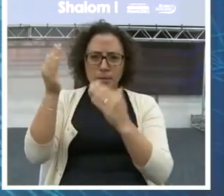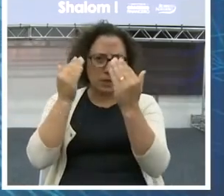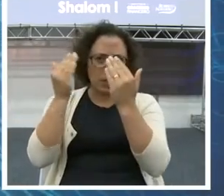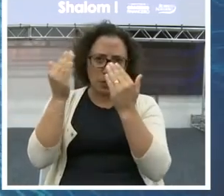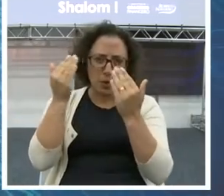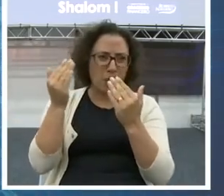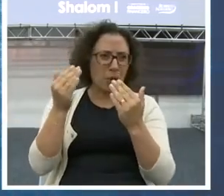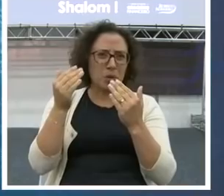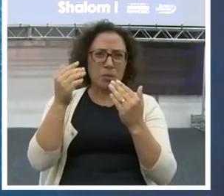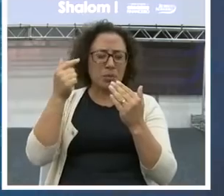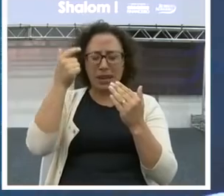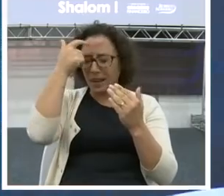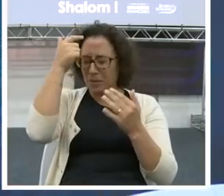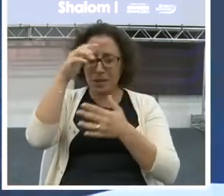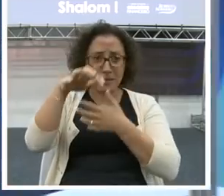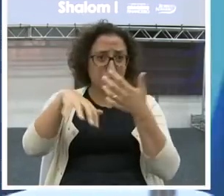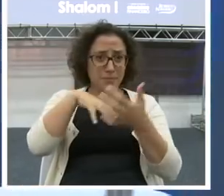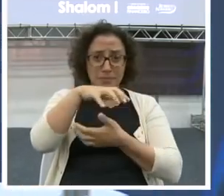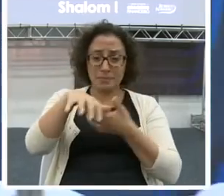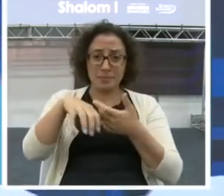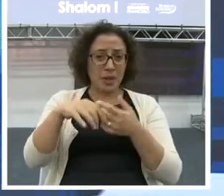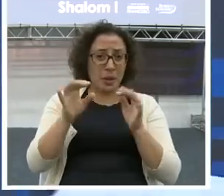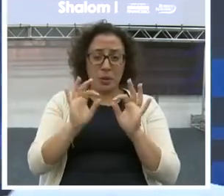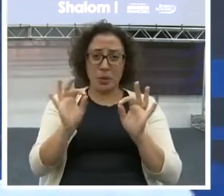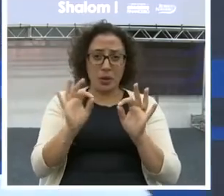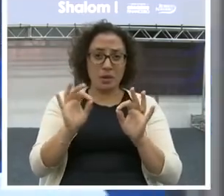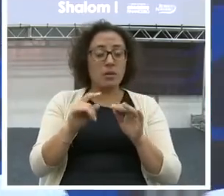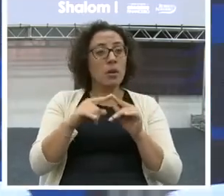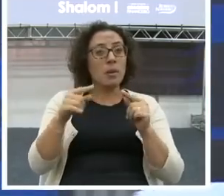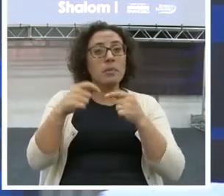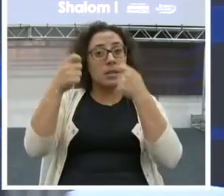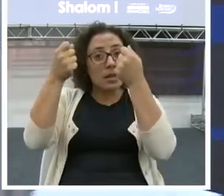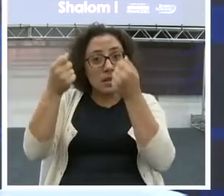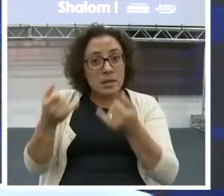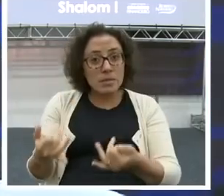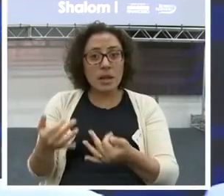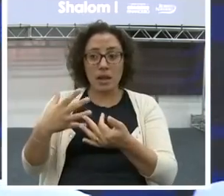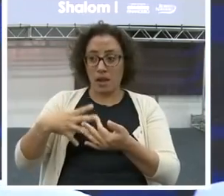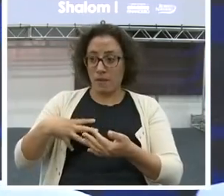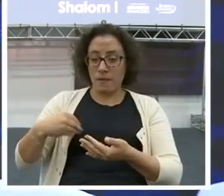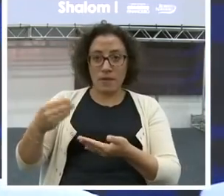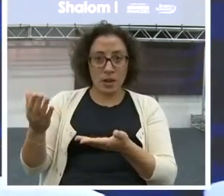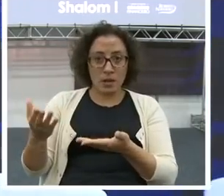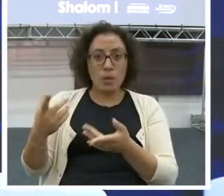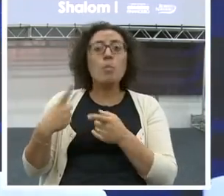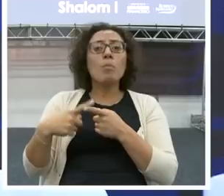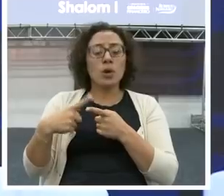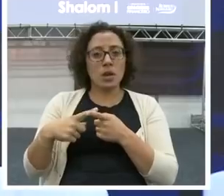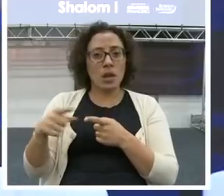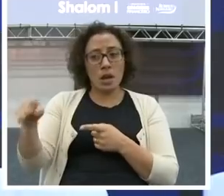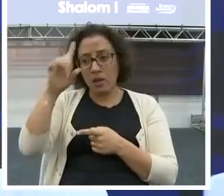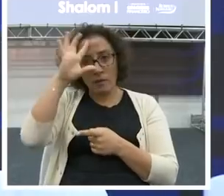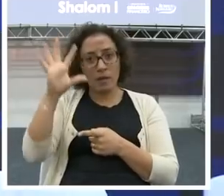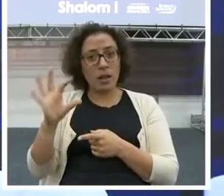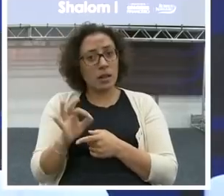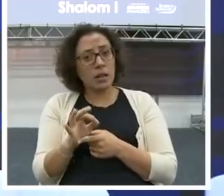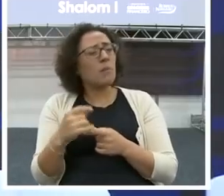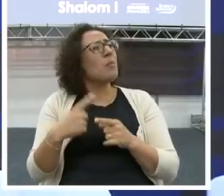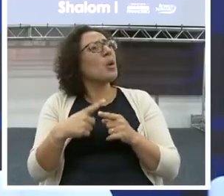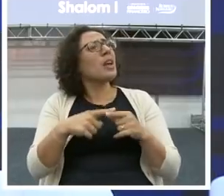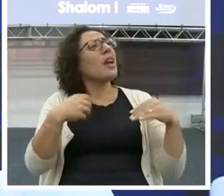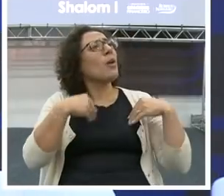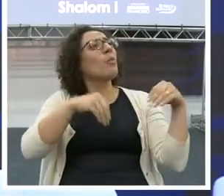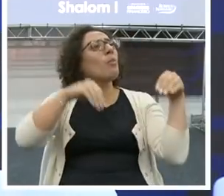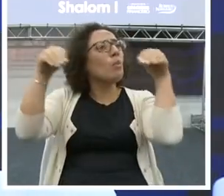de coisa, porque bagunça toda a vida dele. E se você não explicar que a situação financeira está terrível, ele não vai entender porque ele teve que